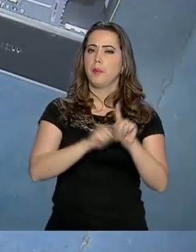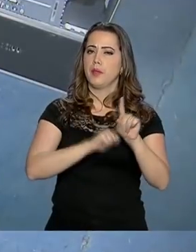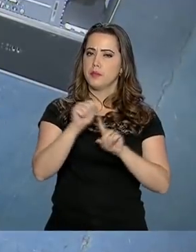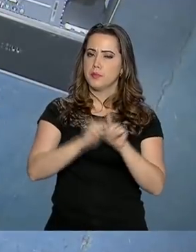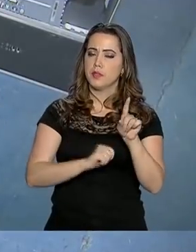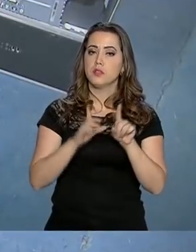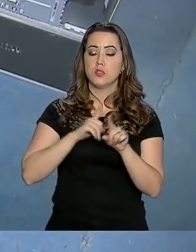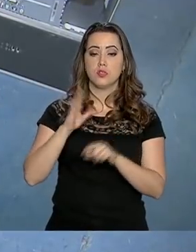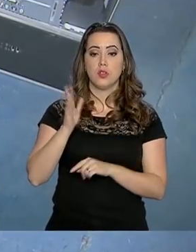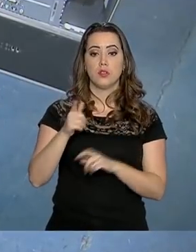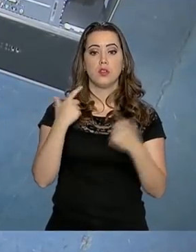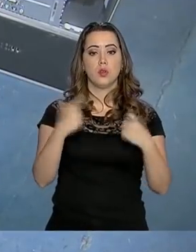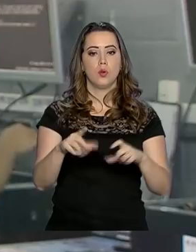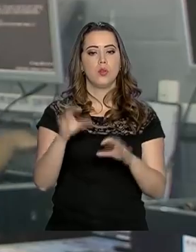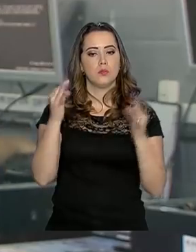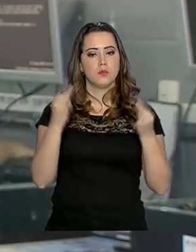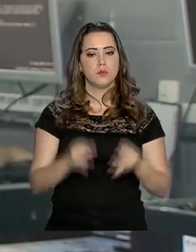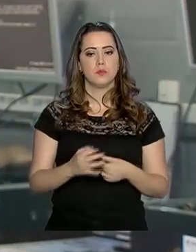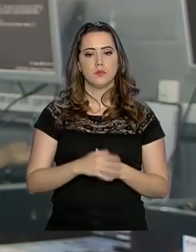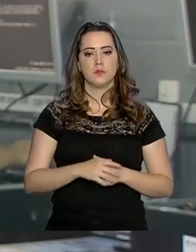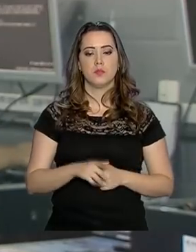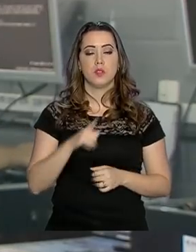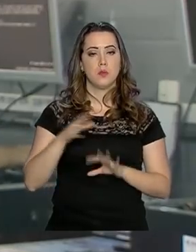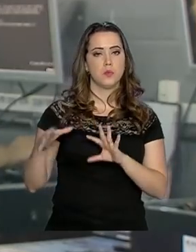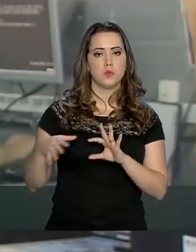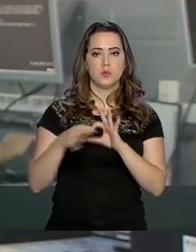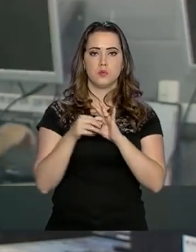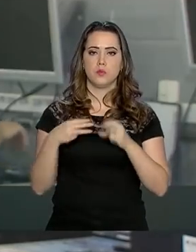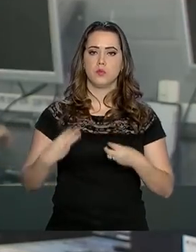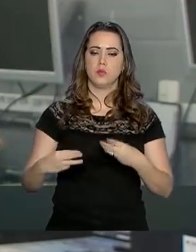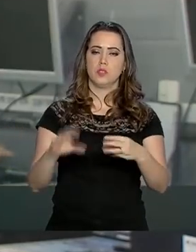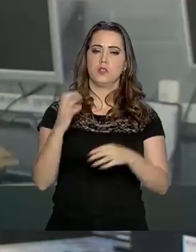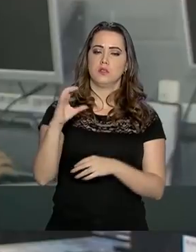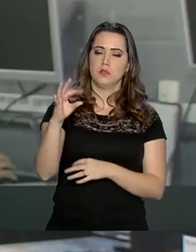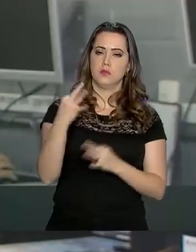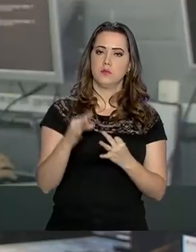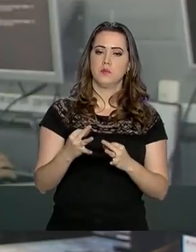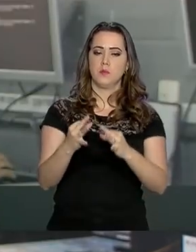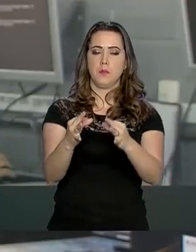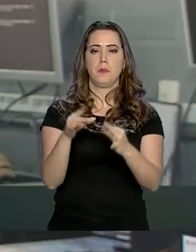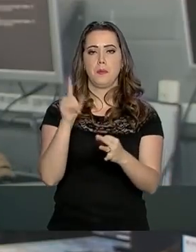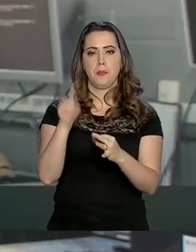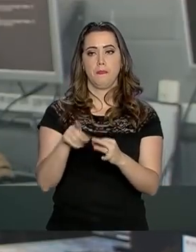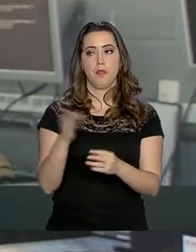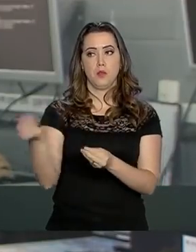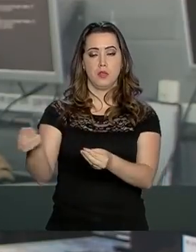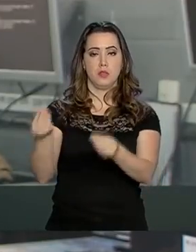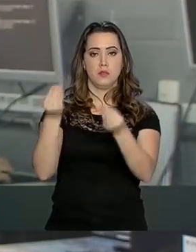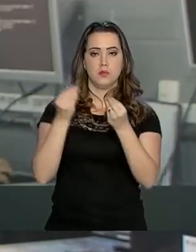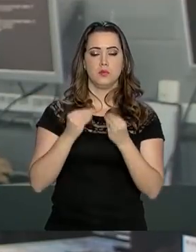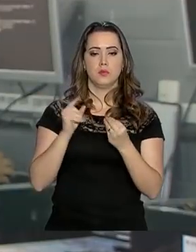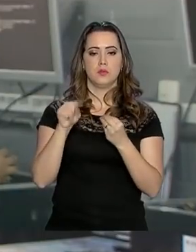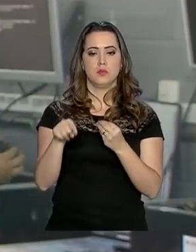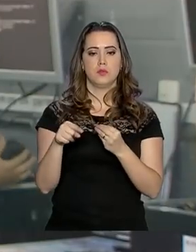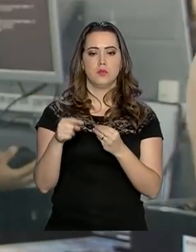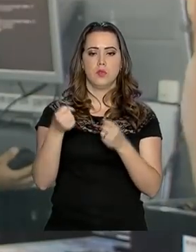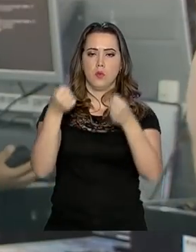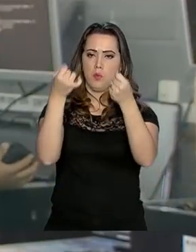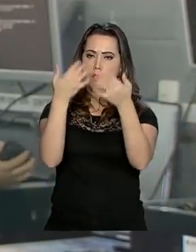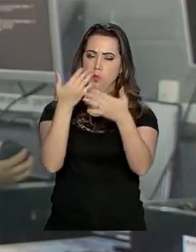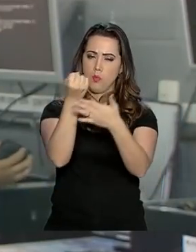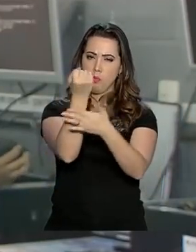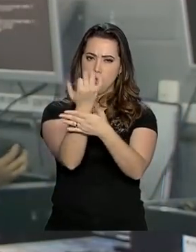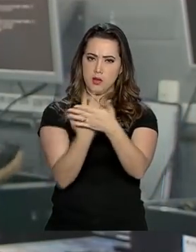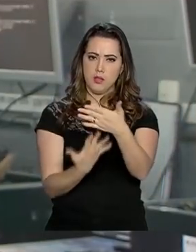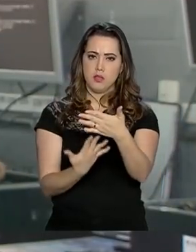possuem destino certo. Nós temos uma parceria com o Ministério da Ciência e Tecnologia e eles nos dão uma listagem de